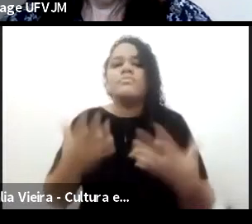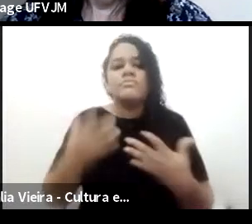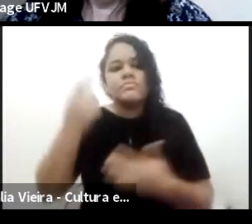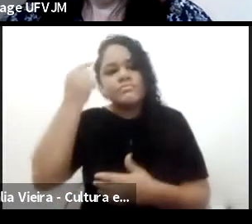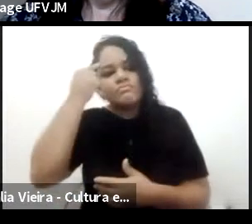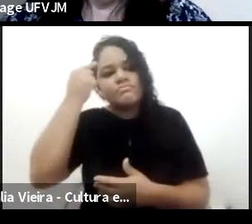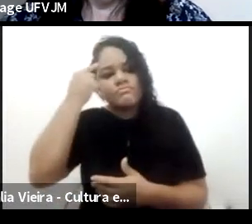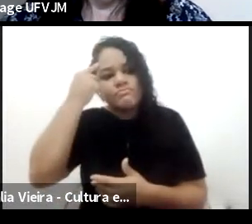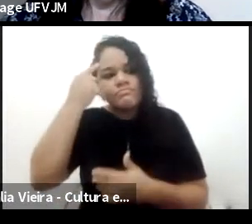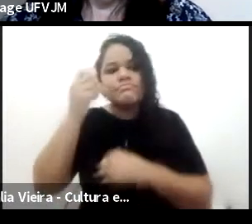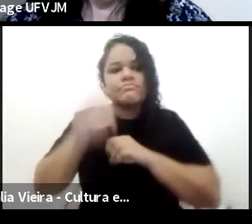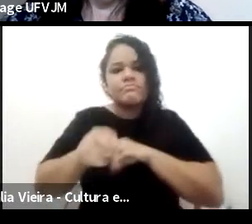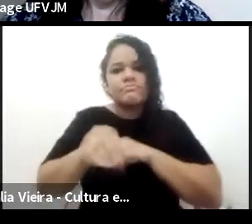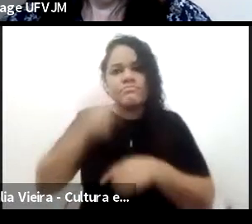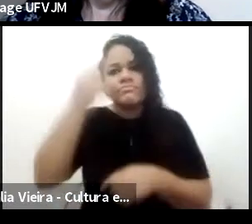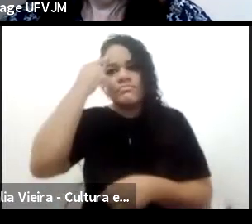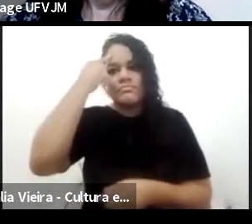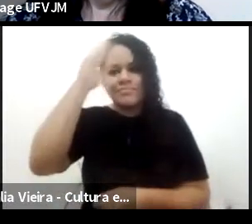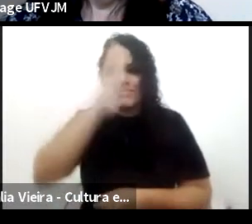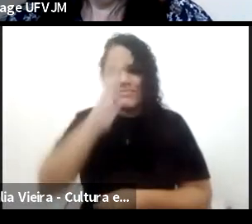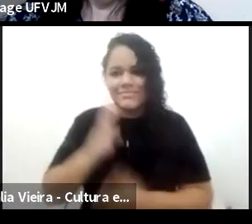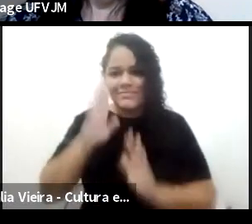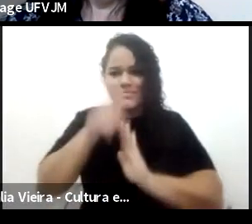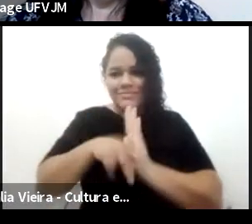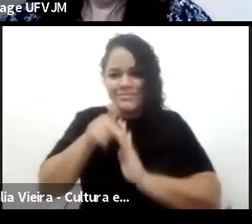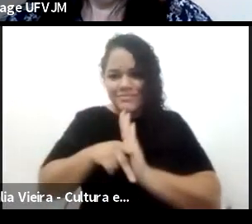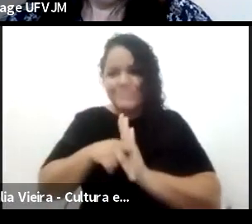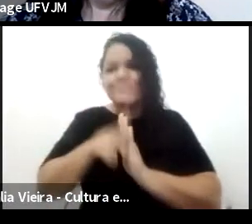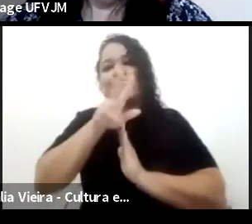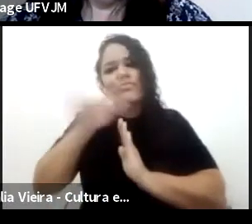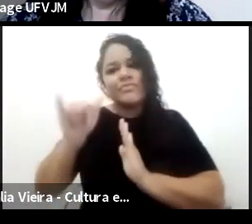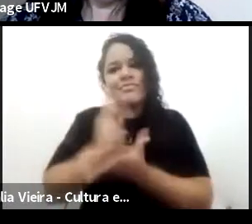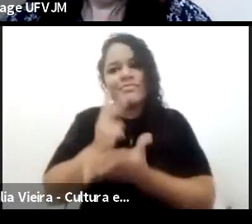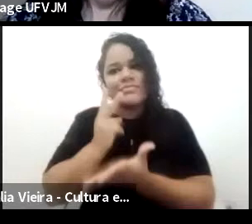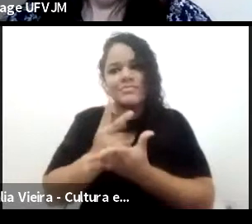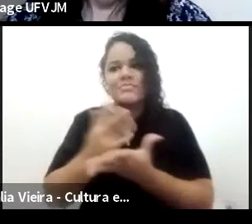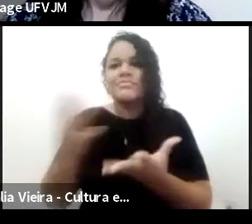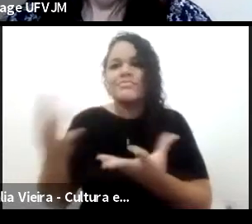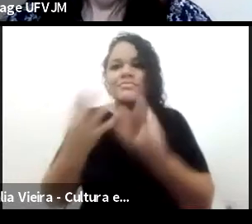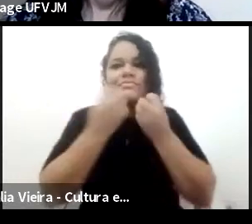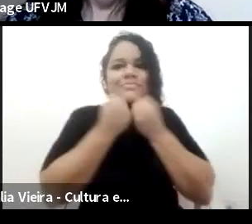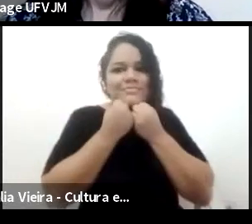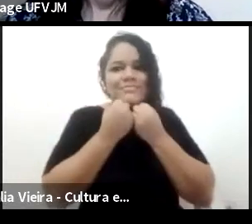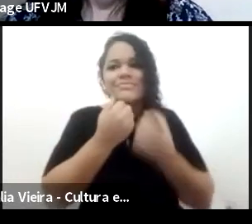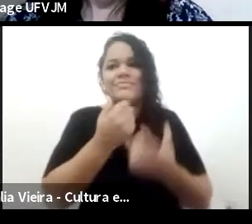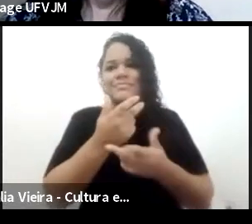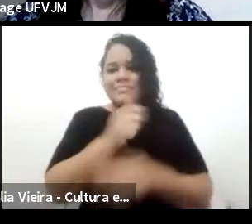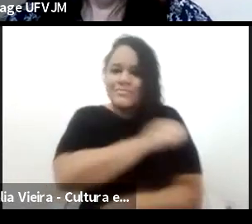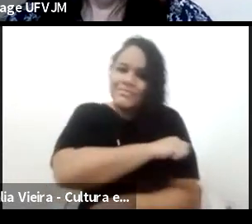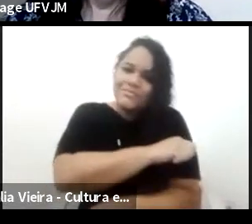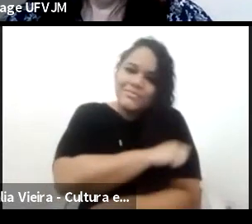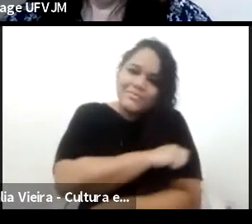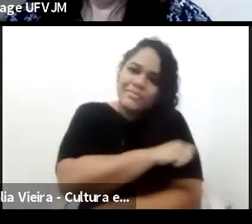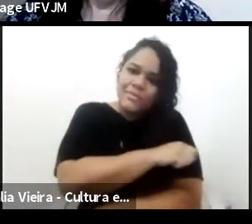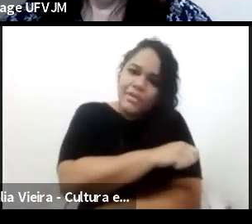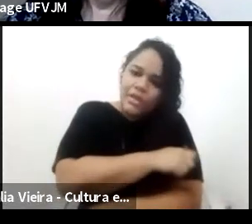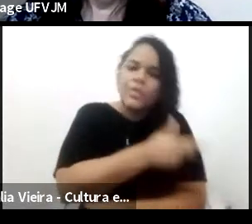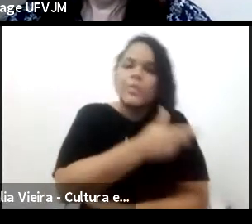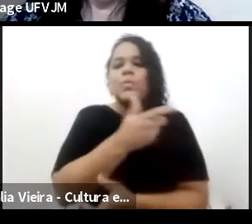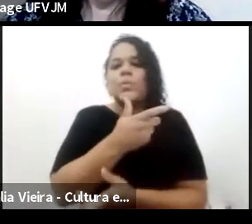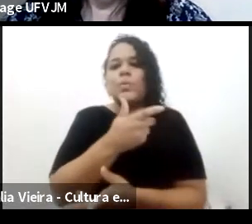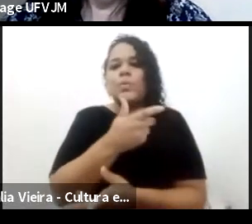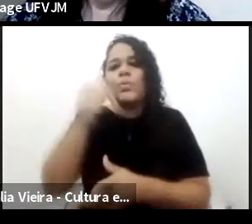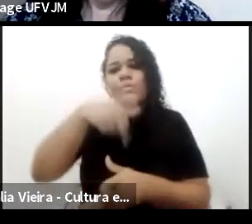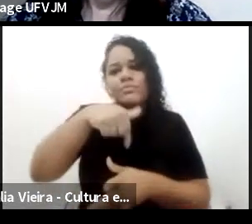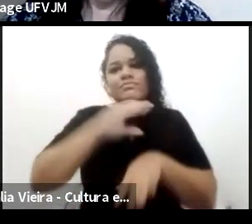convidados para as nossas aulas desse curso. Esse curso, então, pretende problematizar, discutir, ajudar-nos